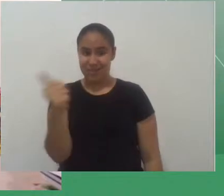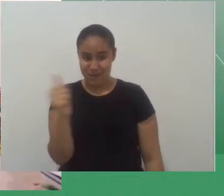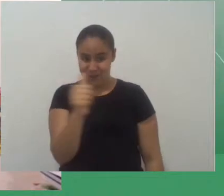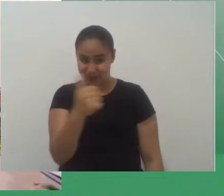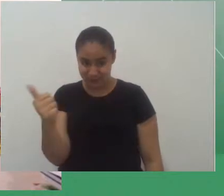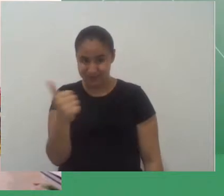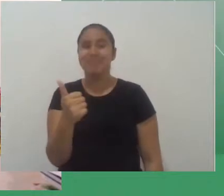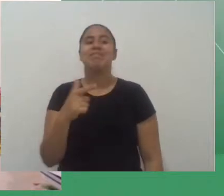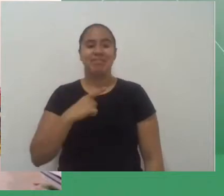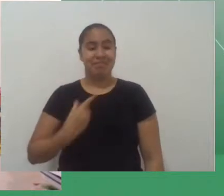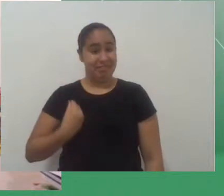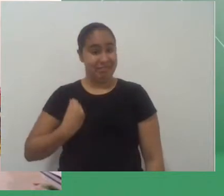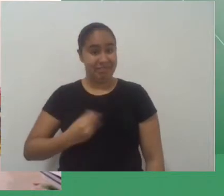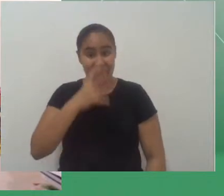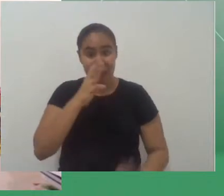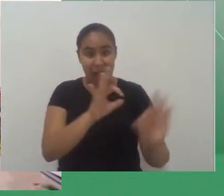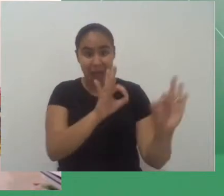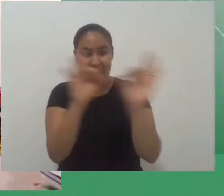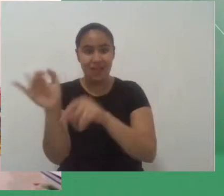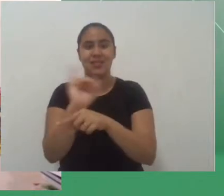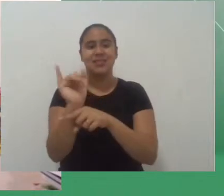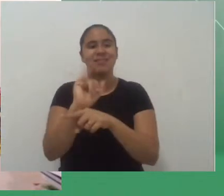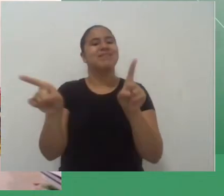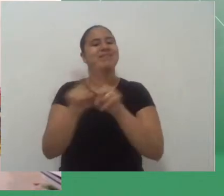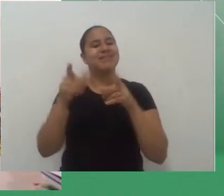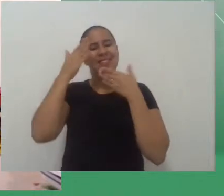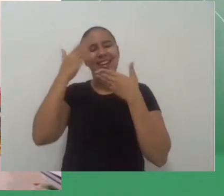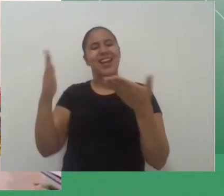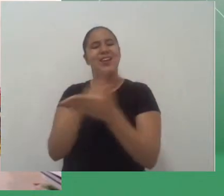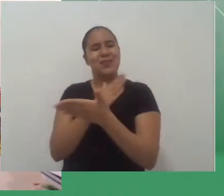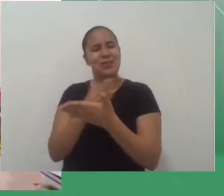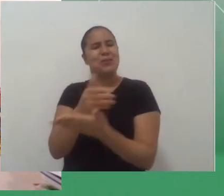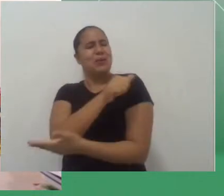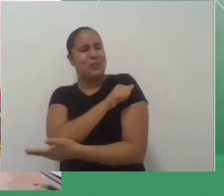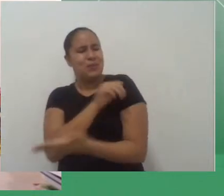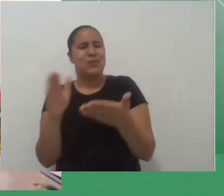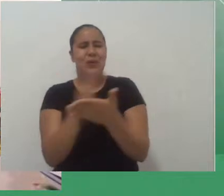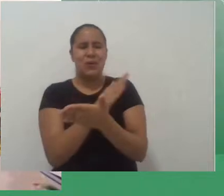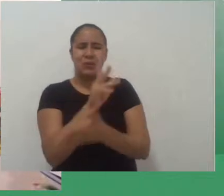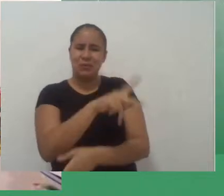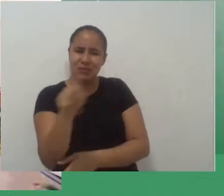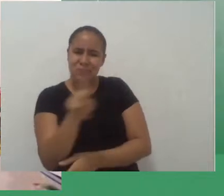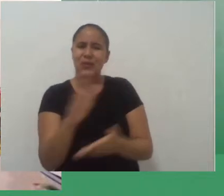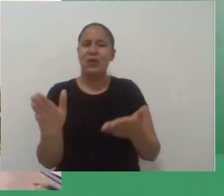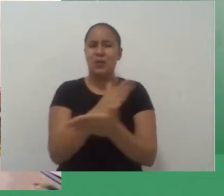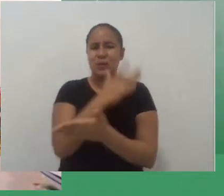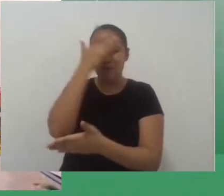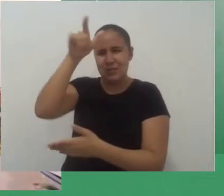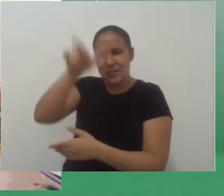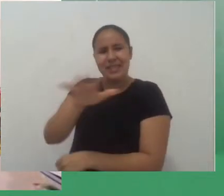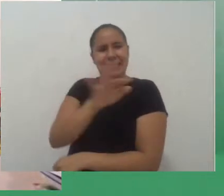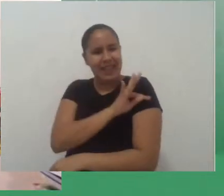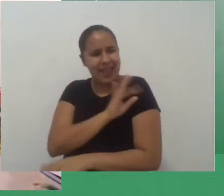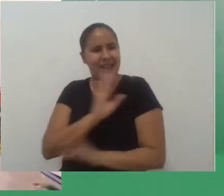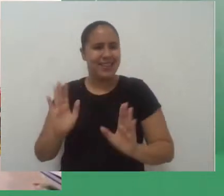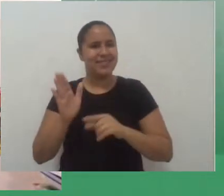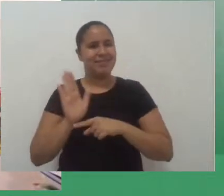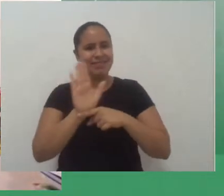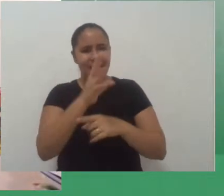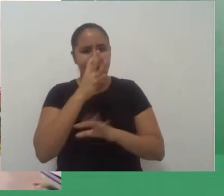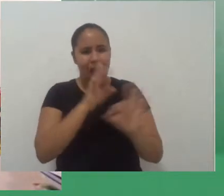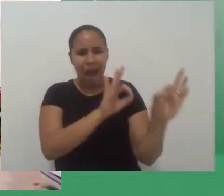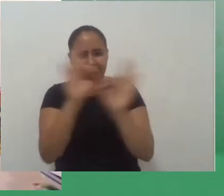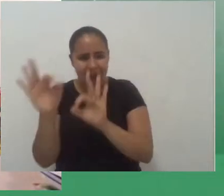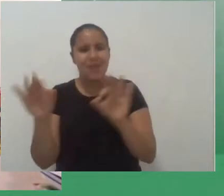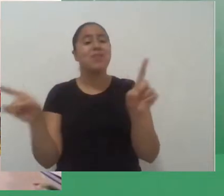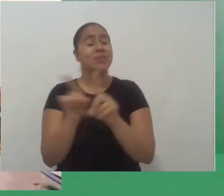os professores, estudantes e técnicos que estão aí nos acompanhando, e agradecer alguns internautas, a gente tem gente de várias partes